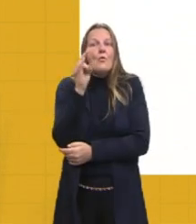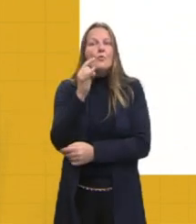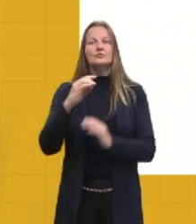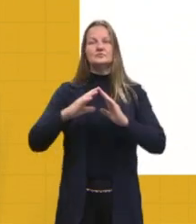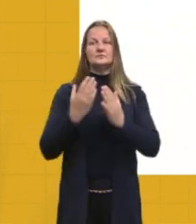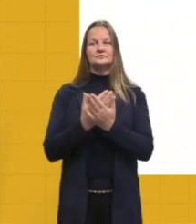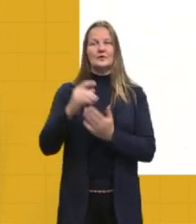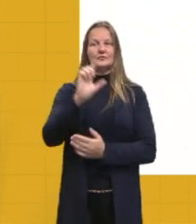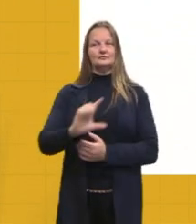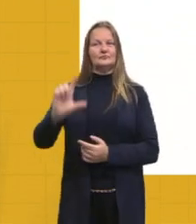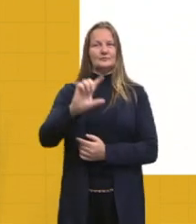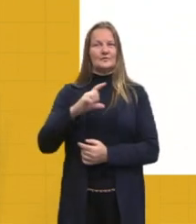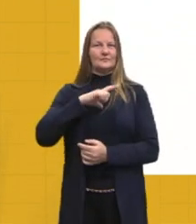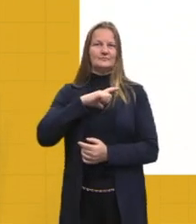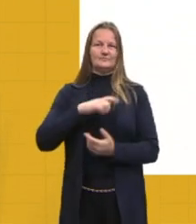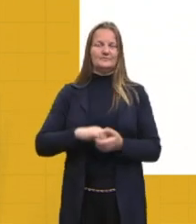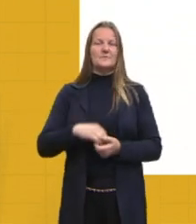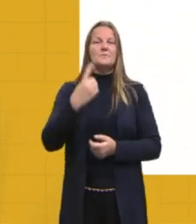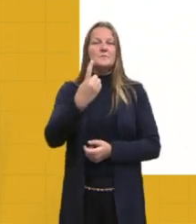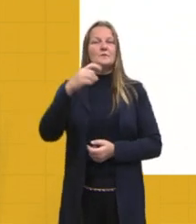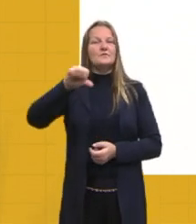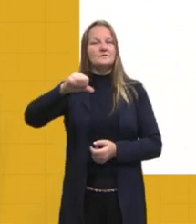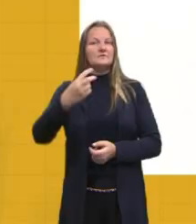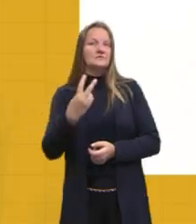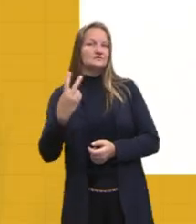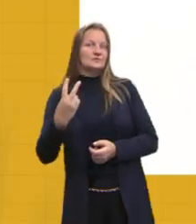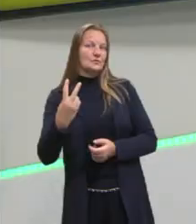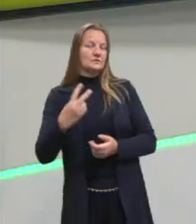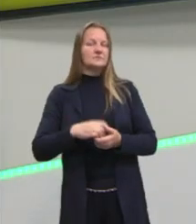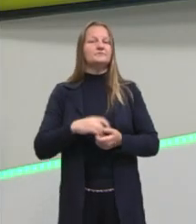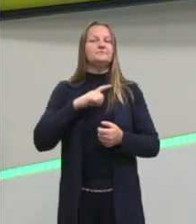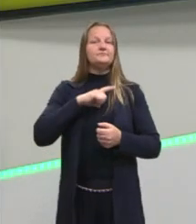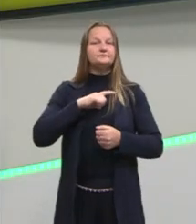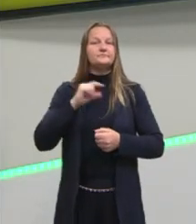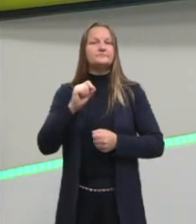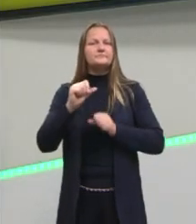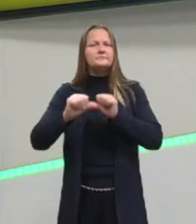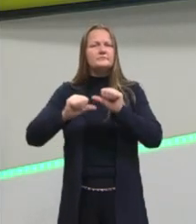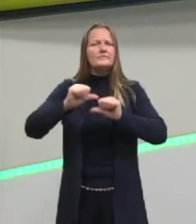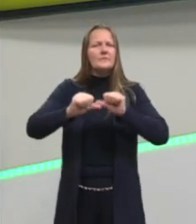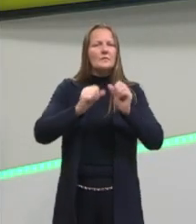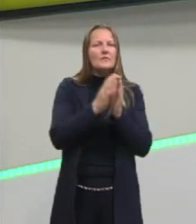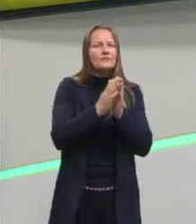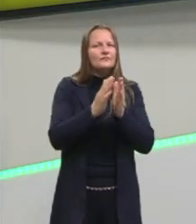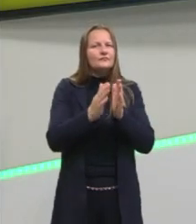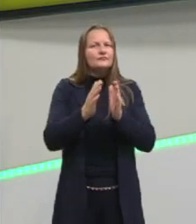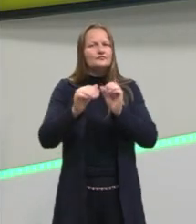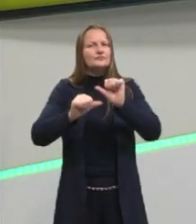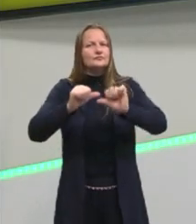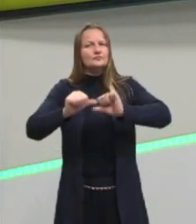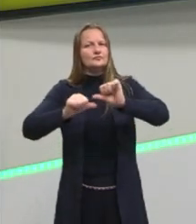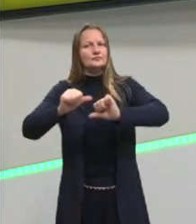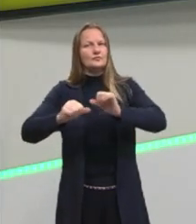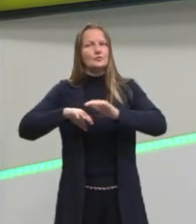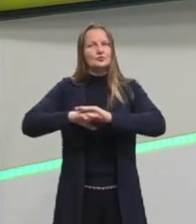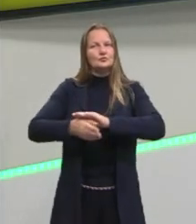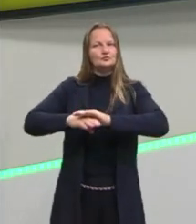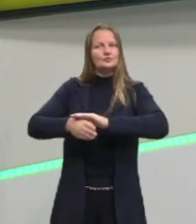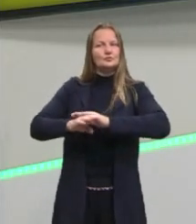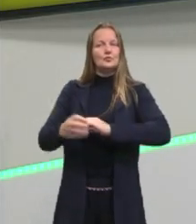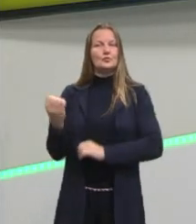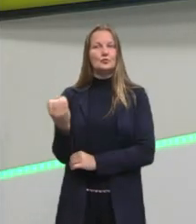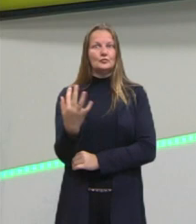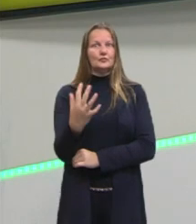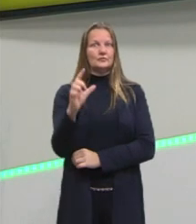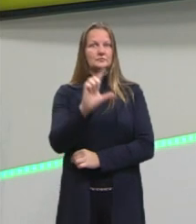que existe. Então, gente vem ali a partir de 1922, a gente vem trocando de fase, mas até os dias de hoje, o modernismo, ele